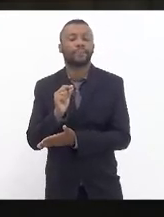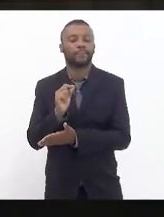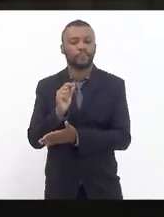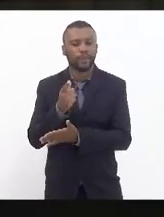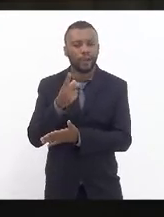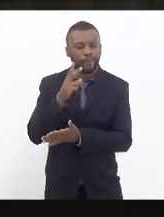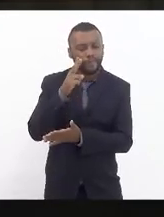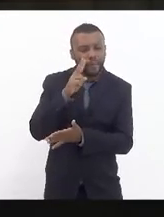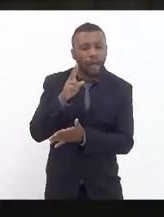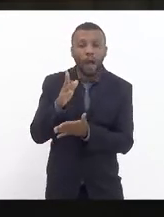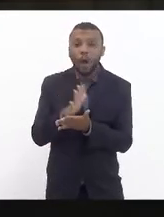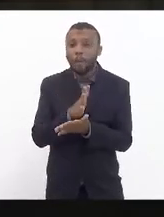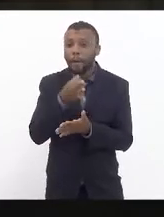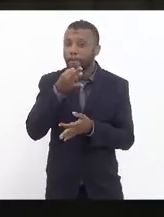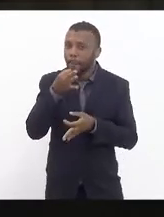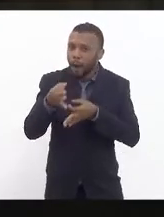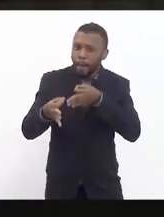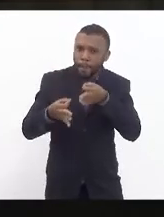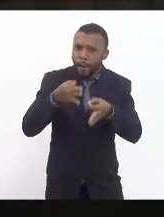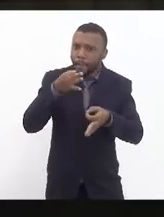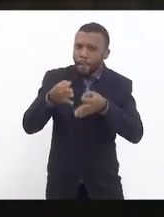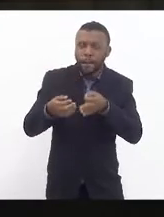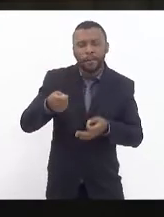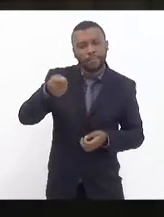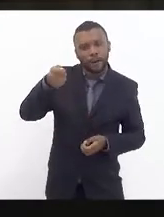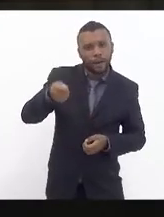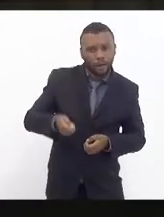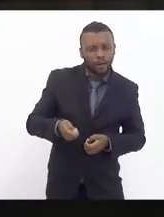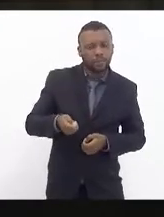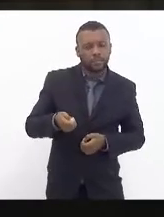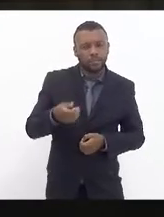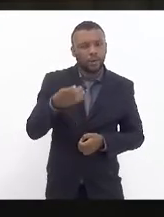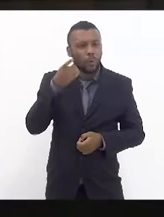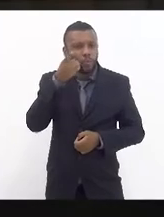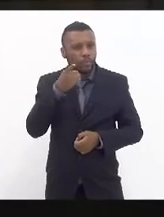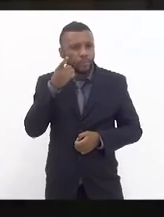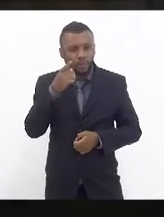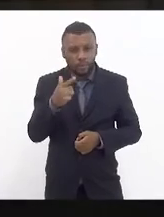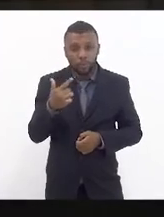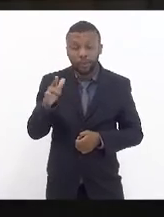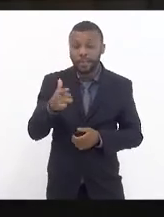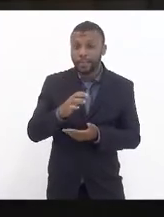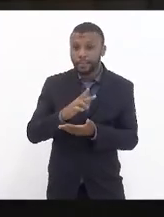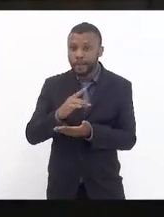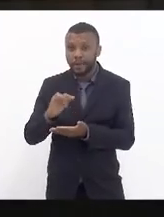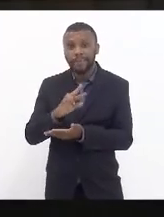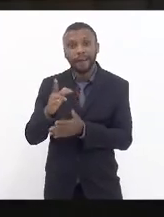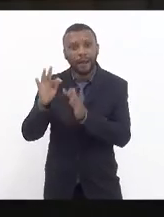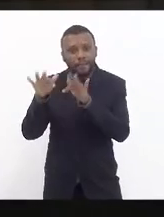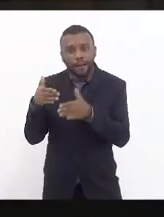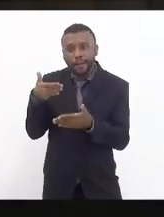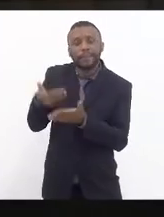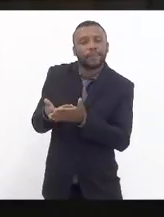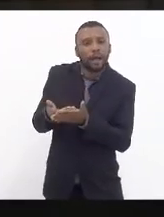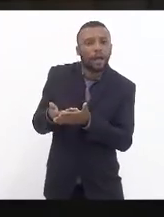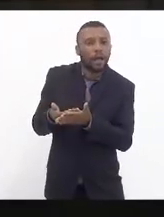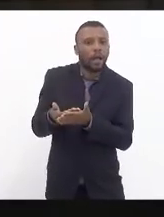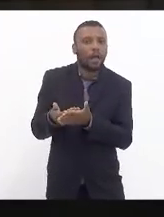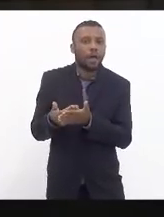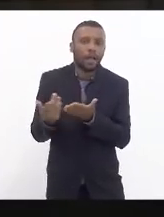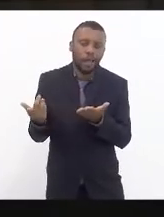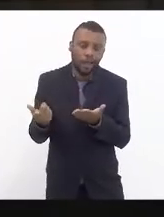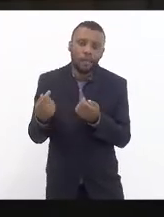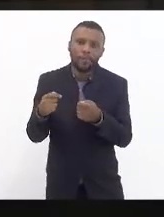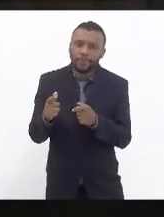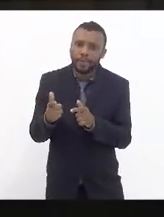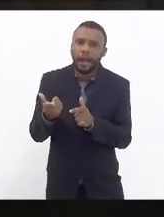algumas posições aqui mais radicais com outro deputado dizendo que essa CPI vai até o final nem que eu tenho que ficar aqui a